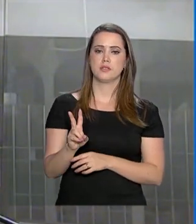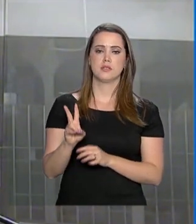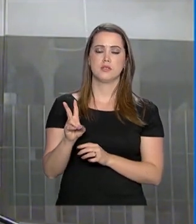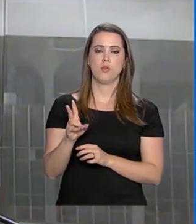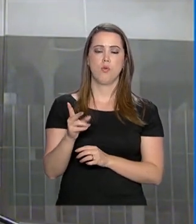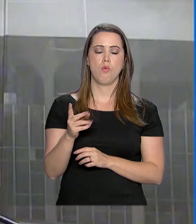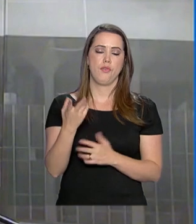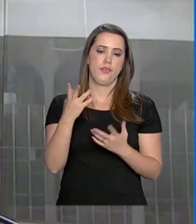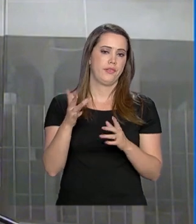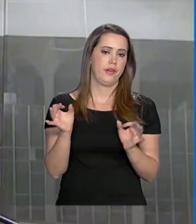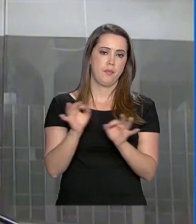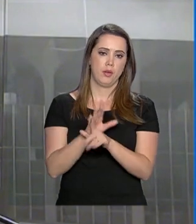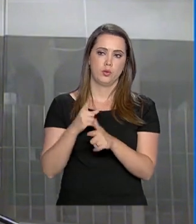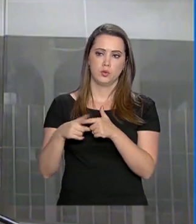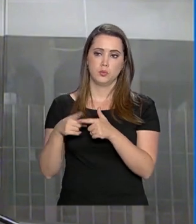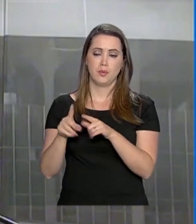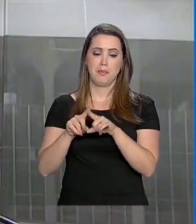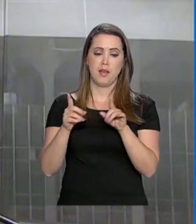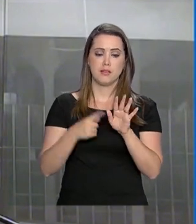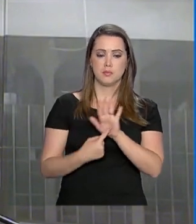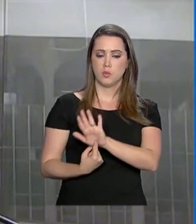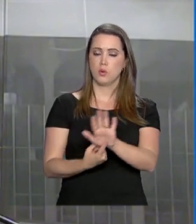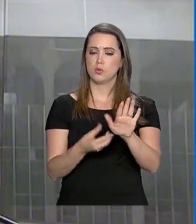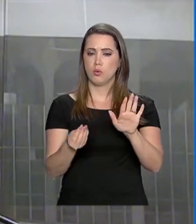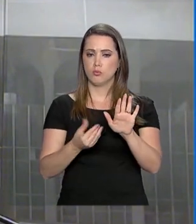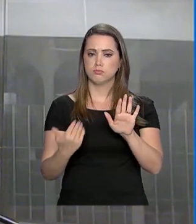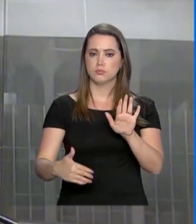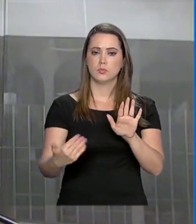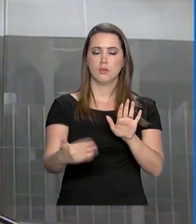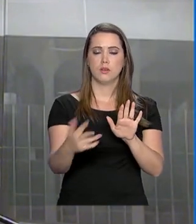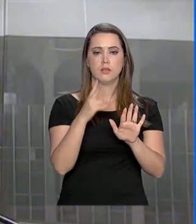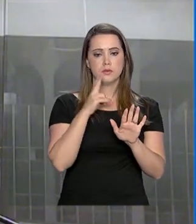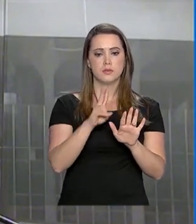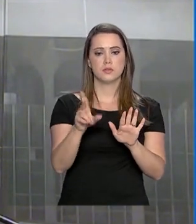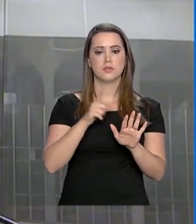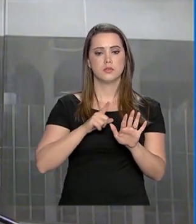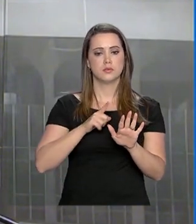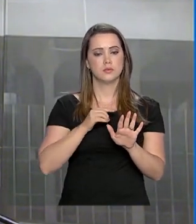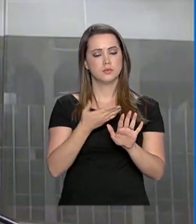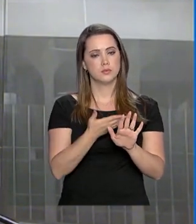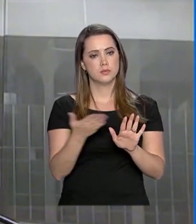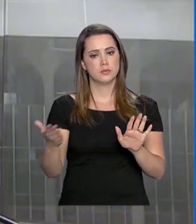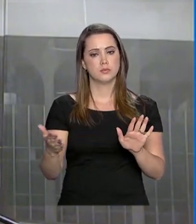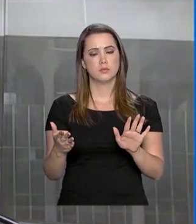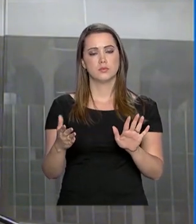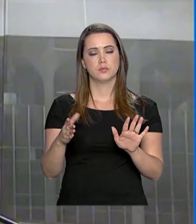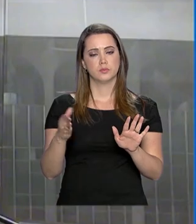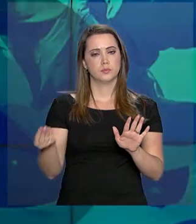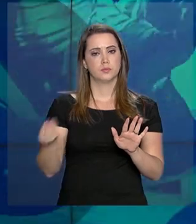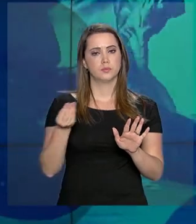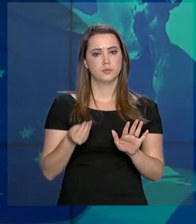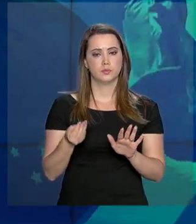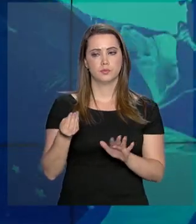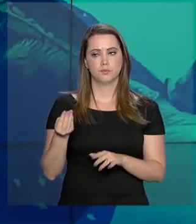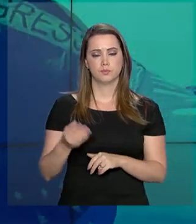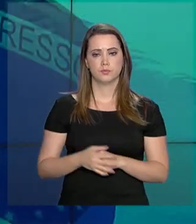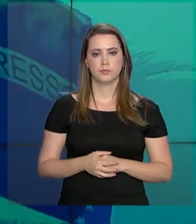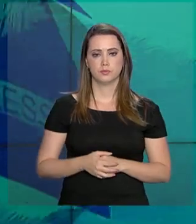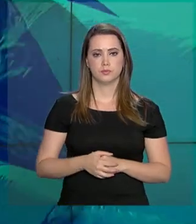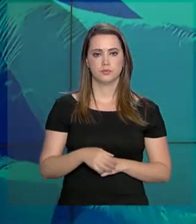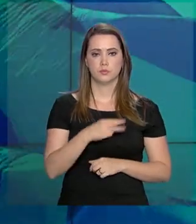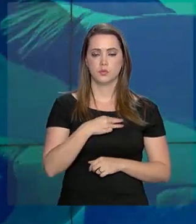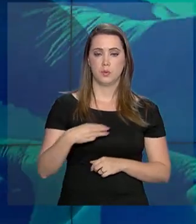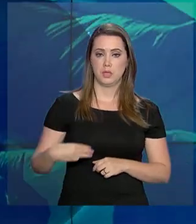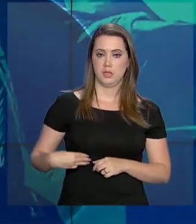ela tenha um mapa do caminho para implementar essa visão que nós queremos trazer. O